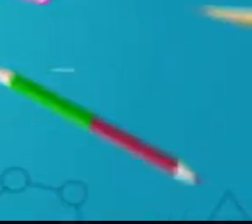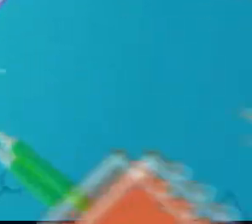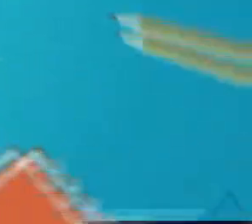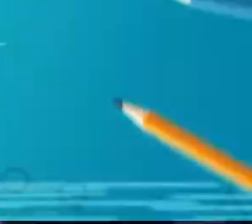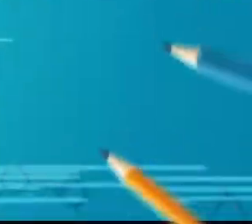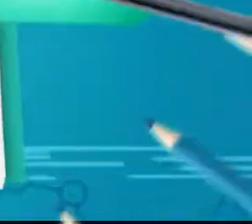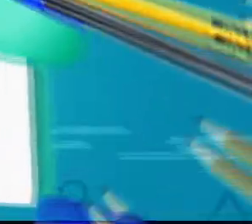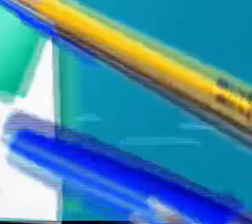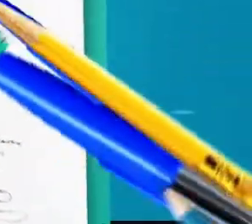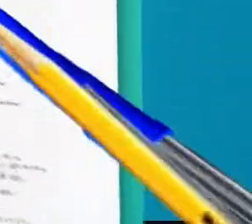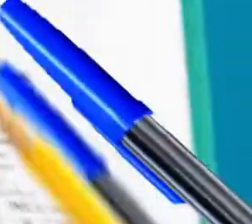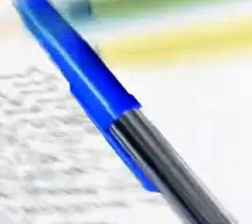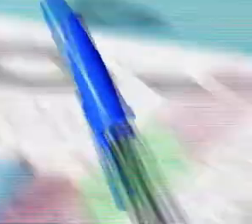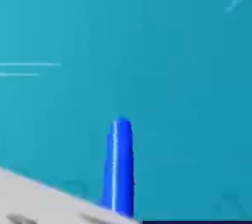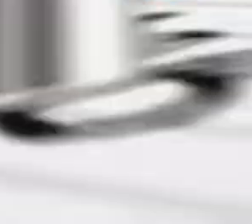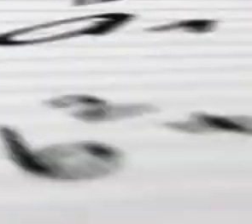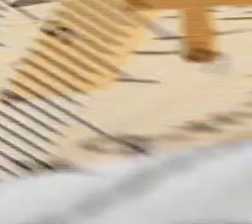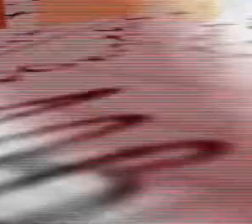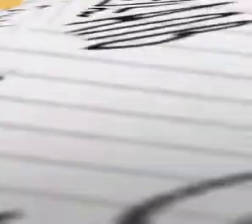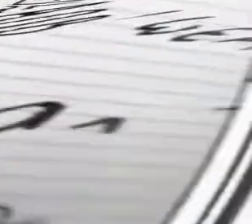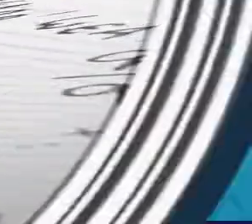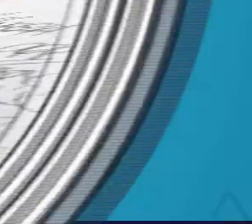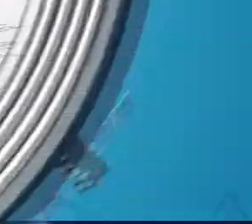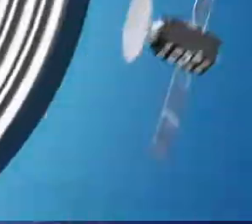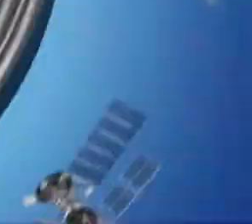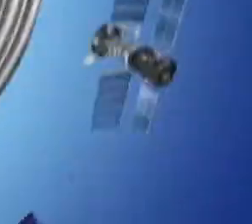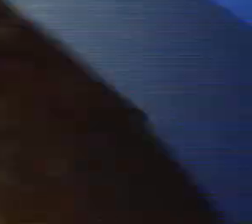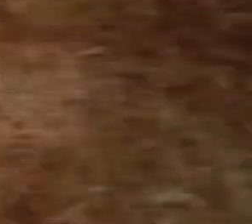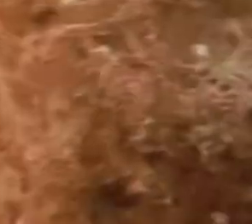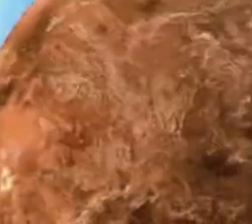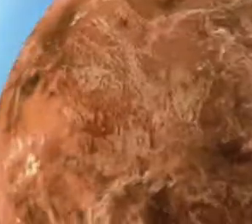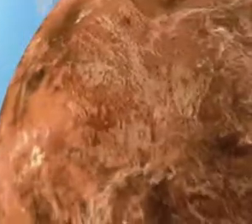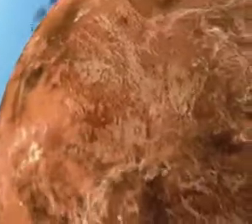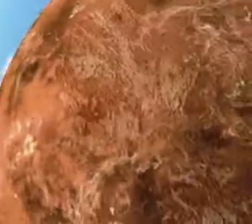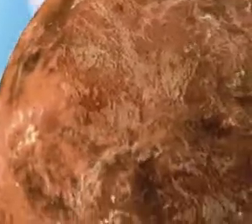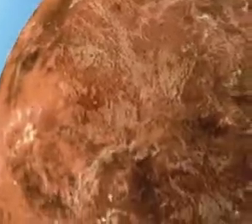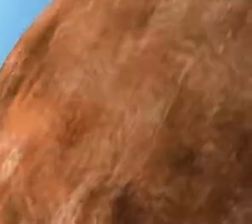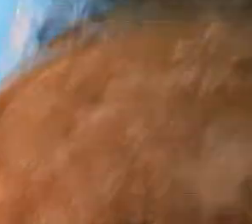Tchau, gente. Tchau, gente. Tchau,